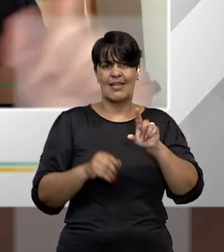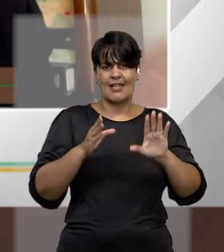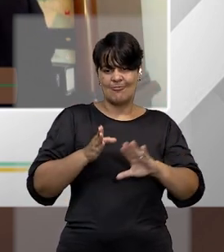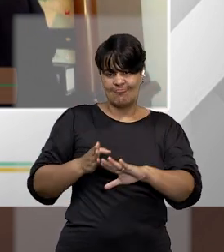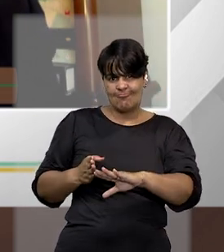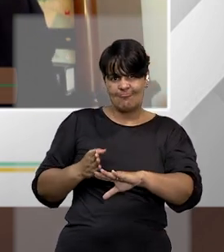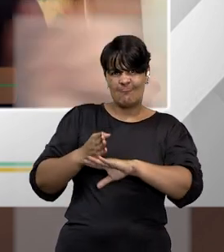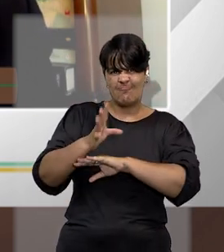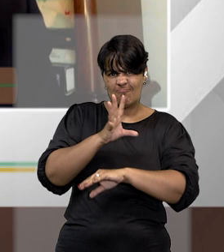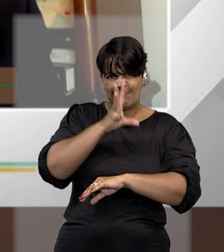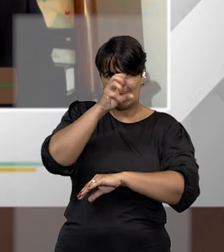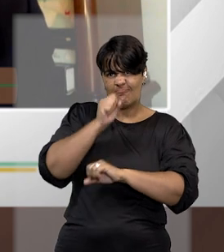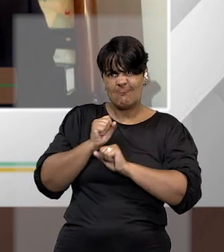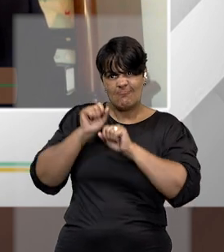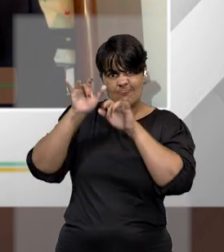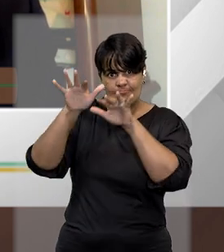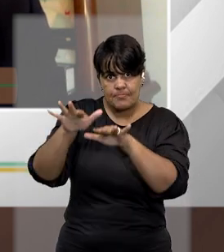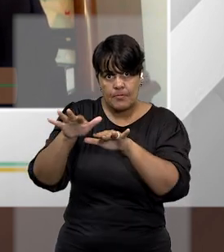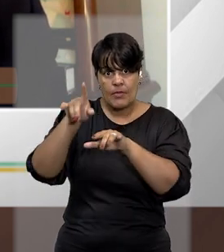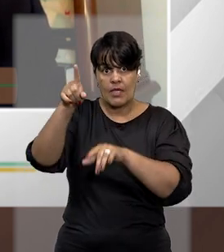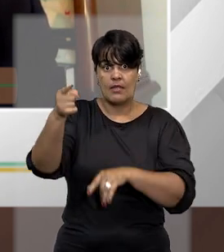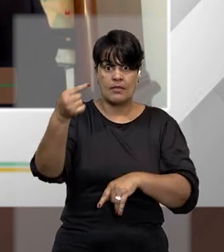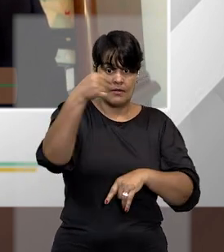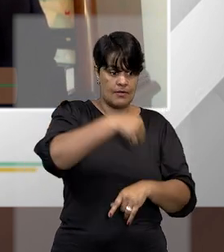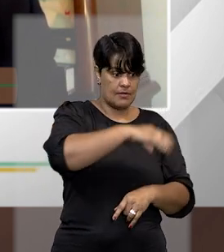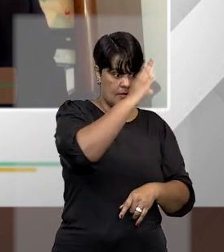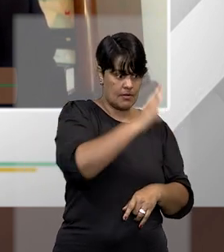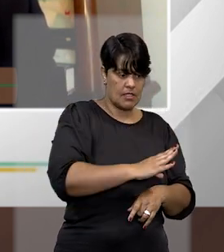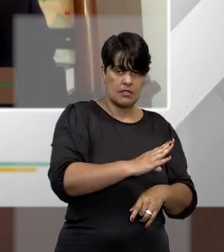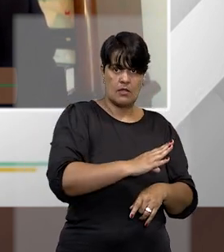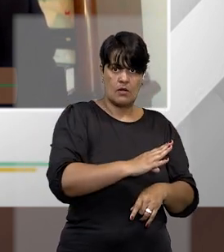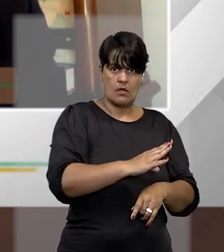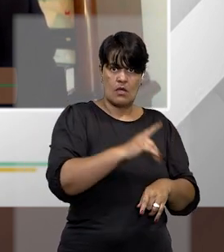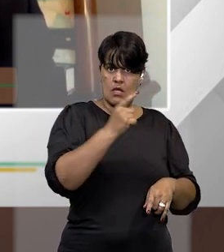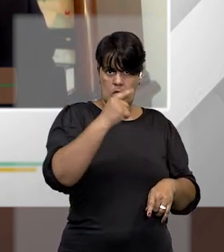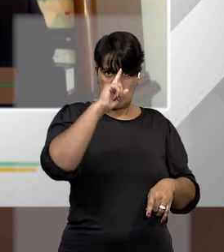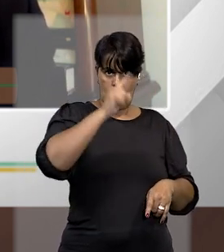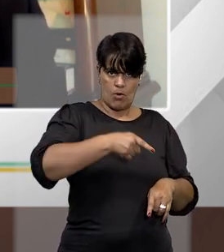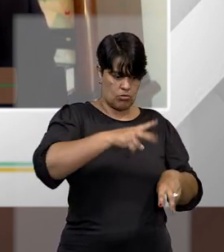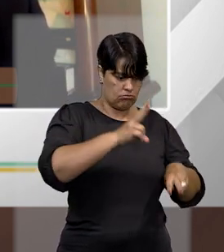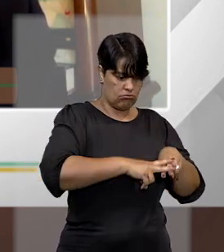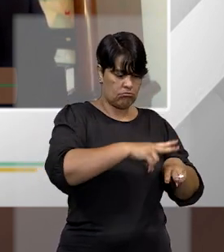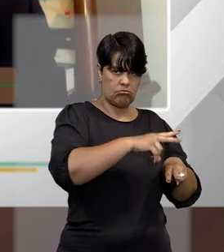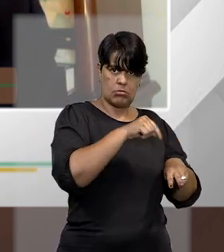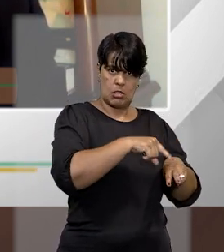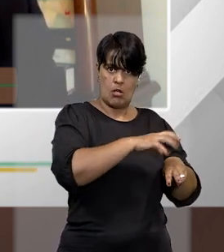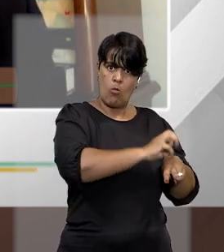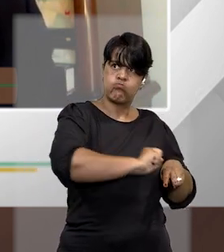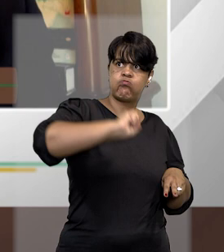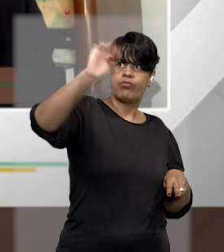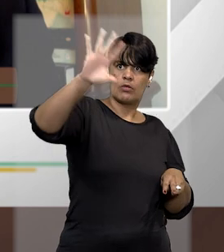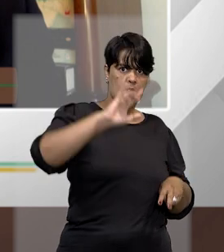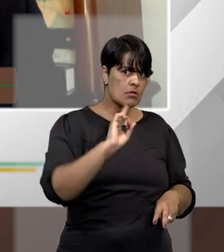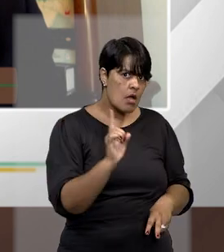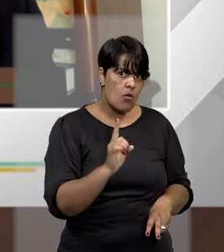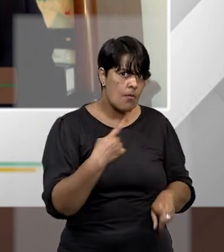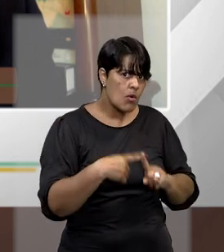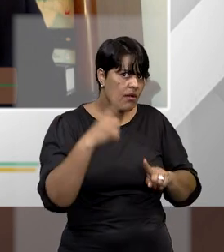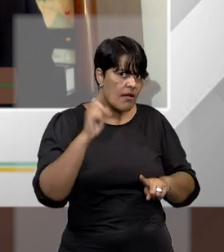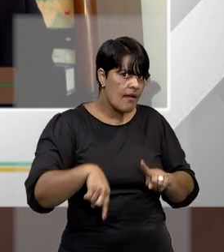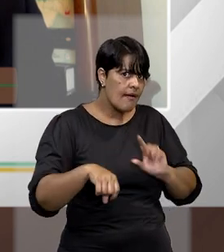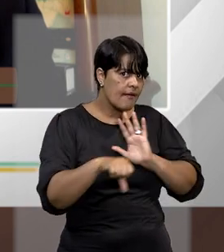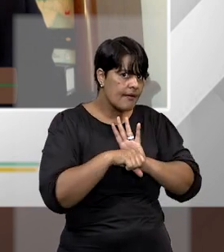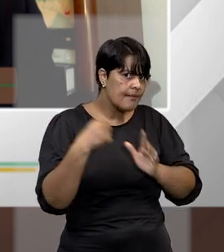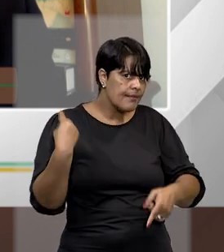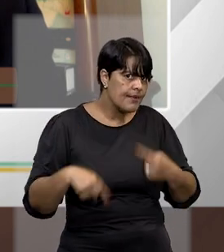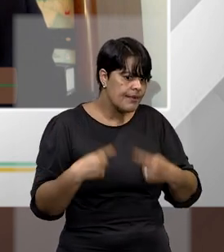Brasil e eles pedirem extradição, nós vamos dizer não? Nós vamos dizer que não porque foi um crime político? E qual é a diferença dentre